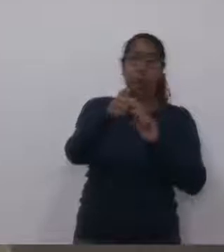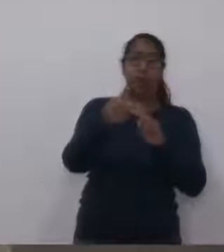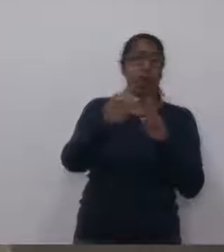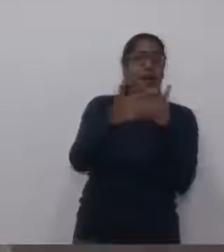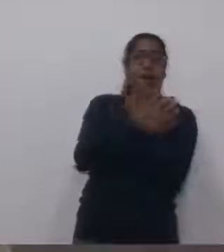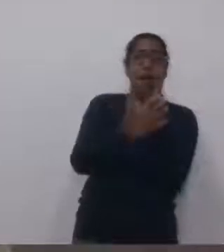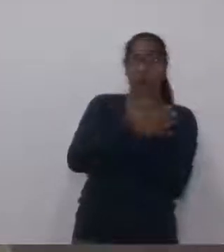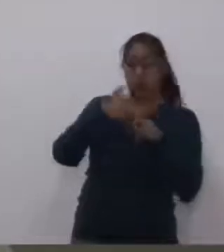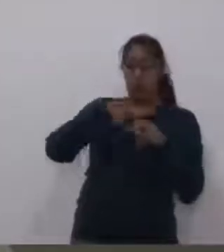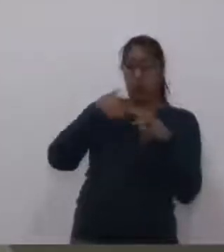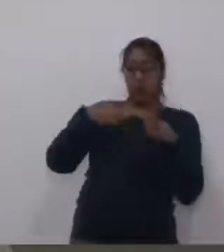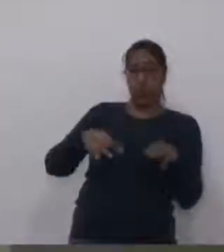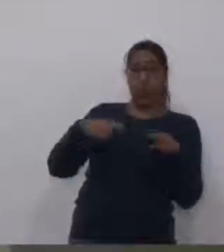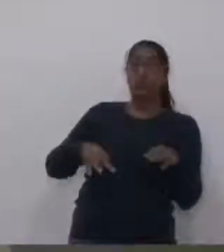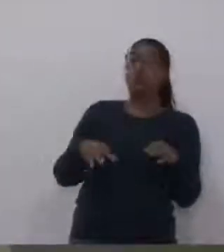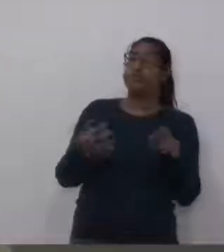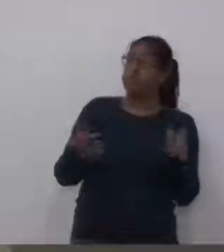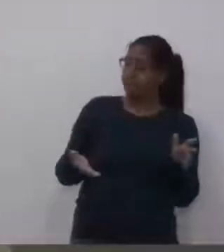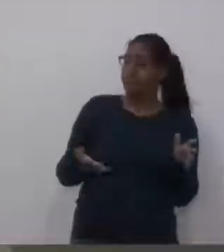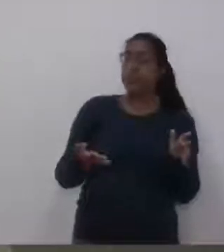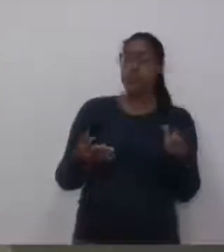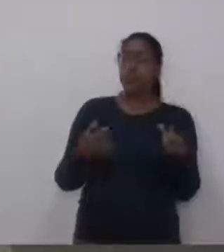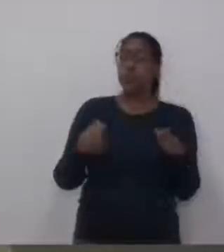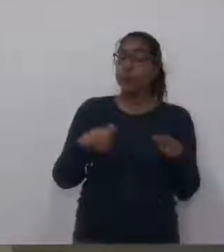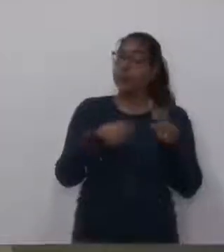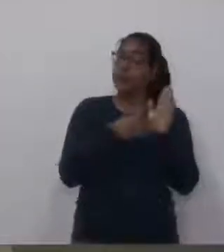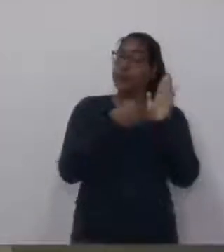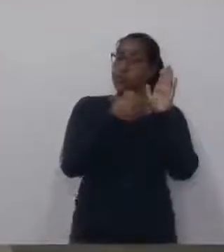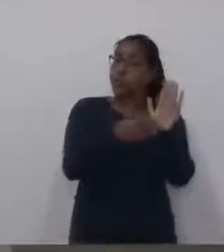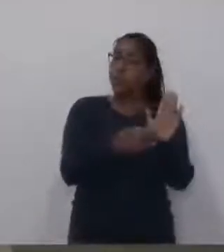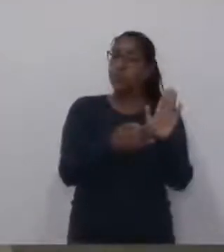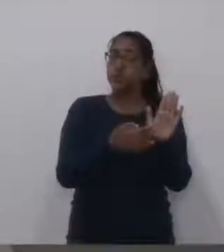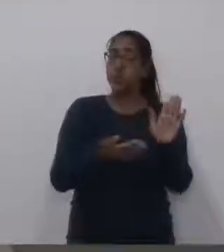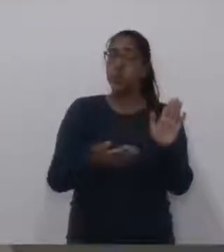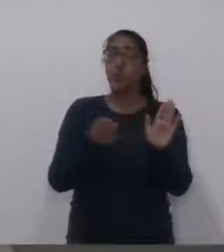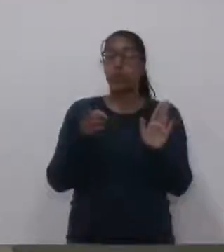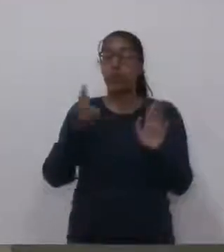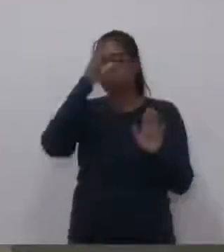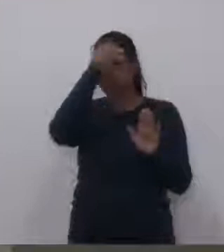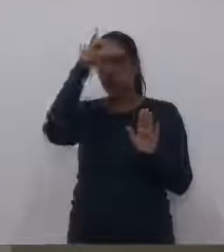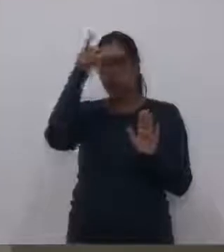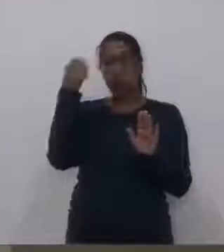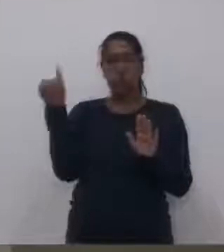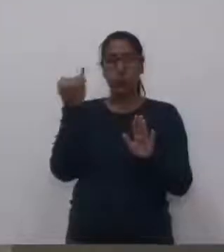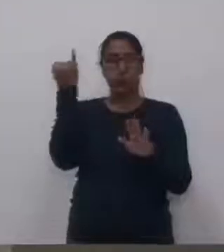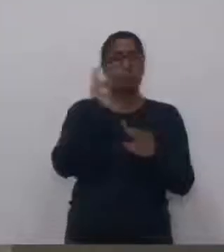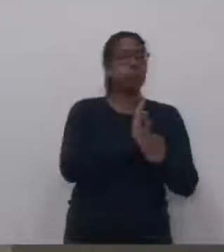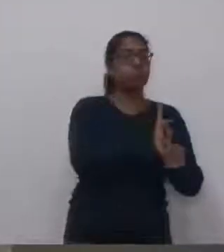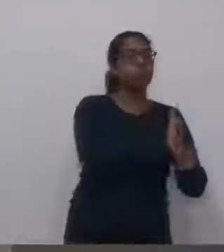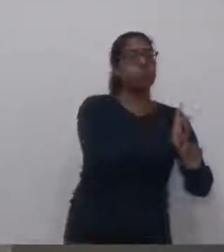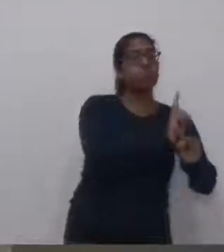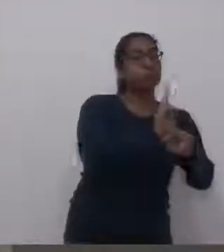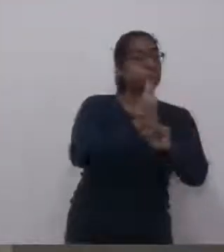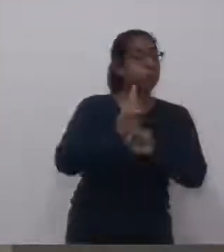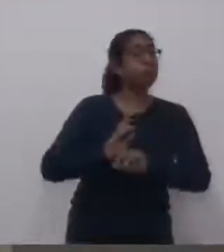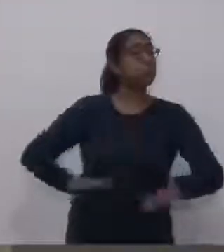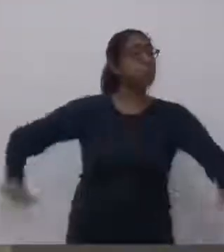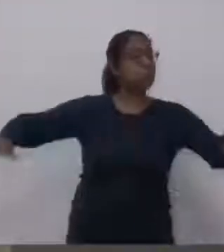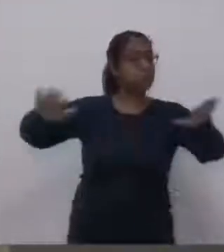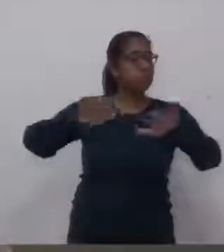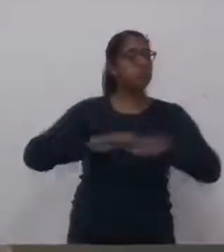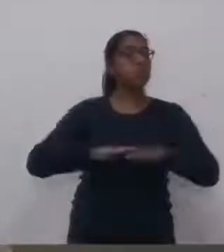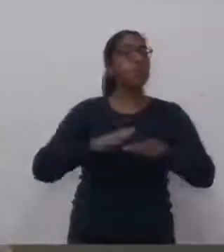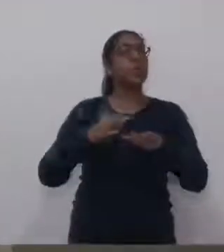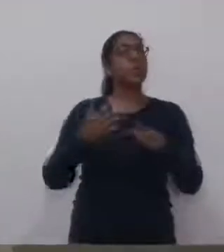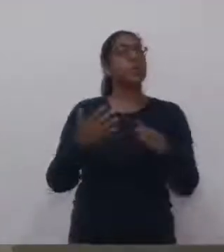está tudo redondo, com os recursos sendo utilizados da forma adequada, pode auditar, pode fiscalizar, que não vai ter problema. Então é importante